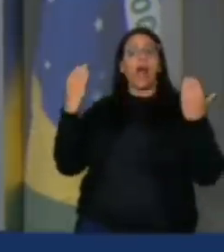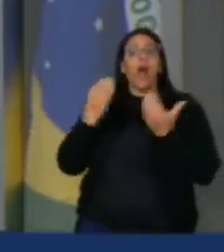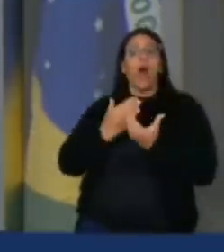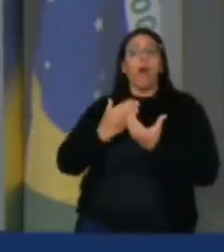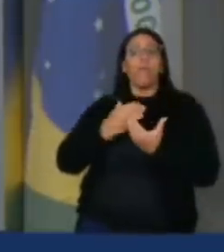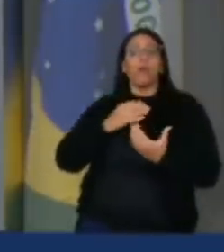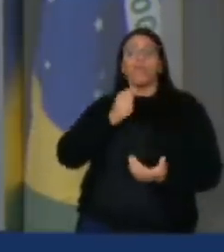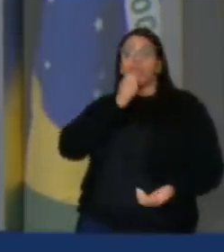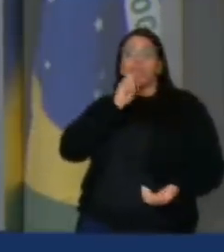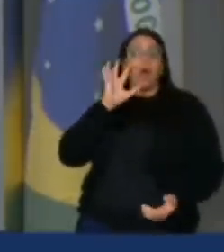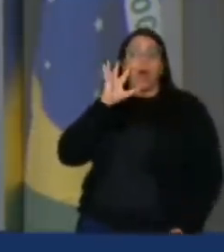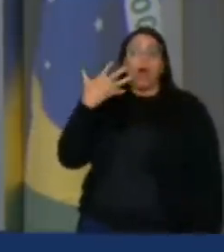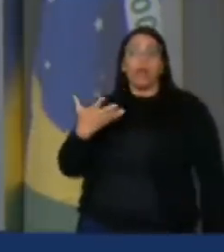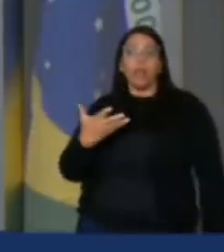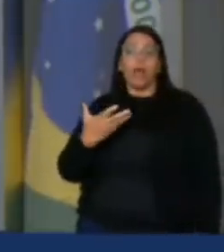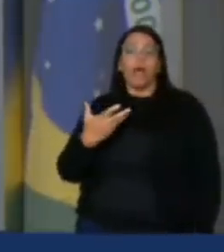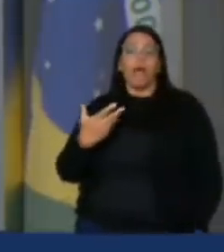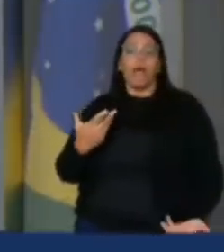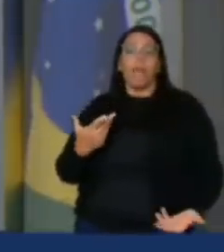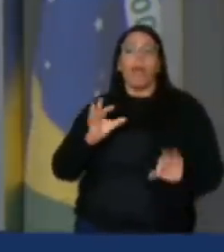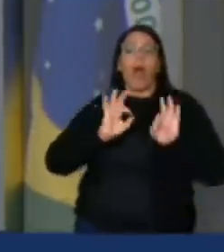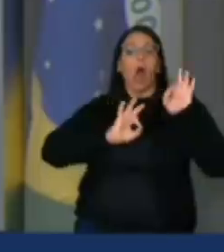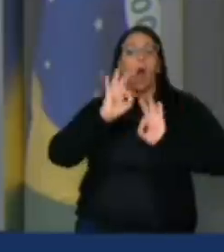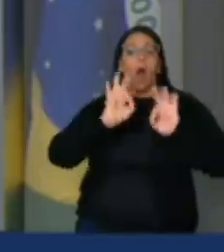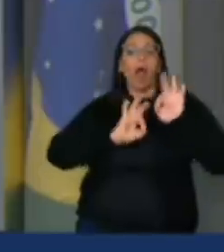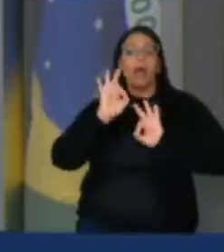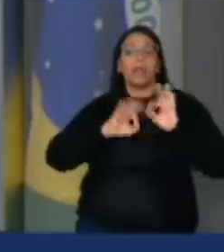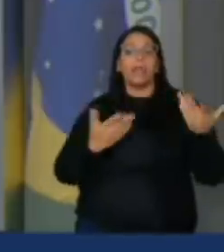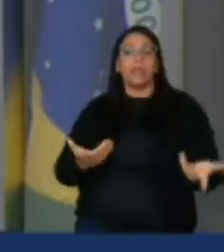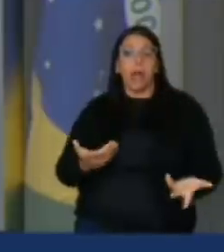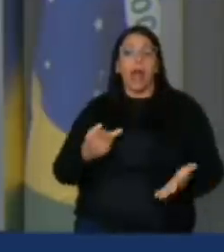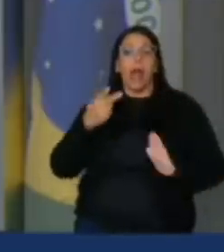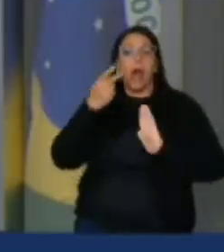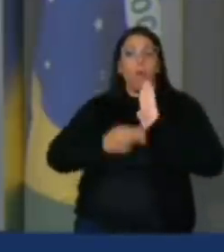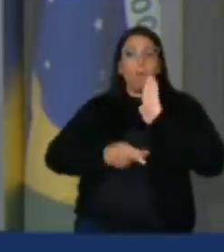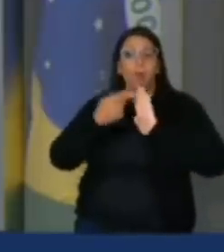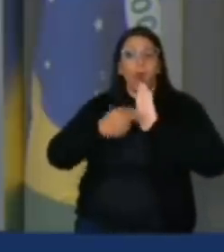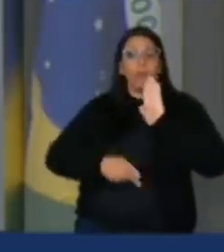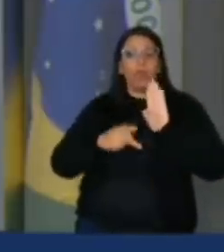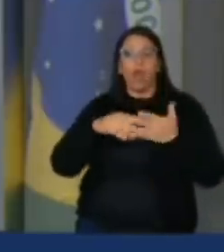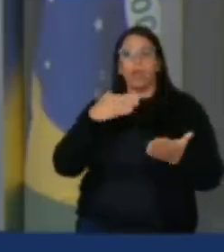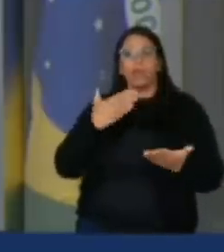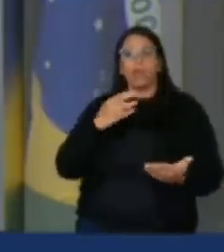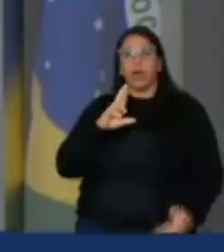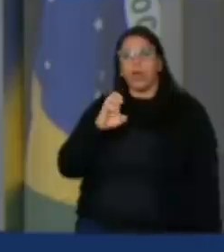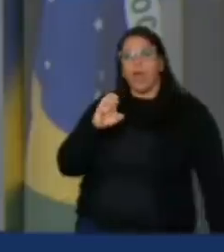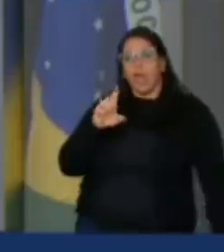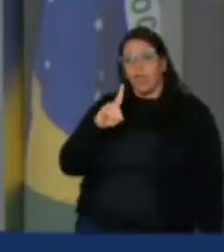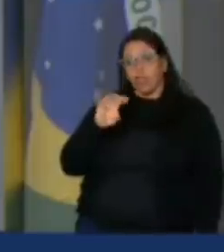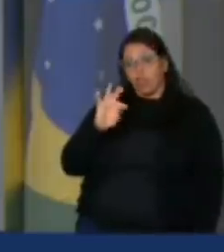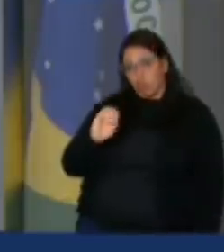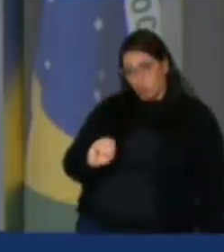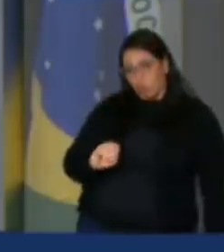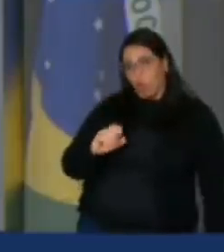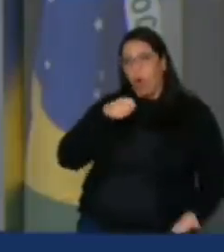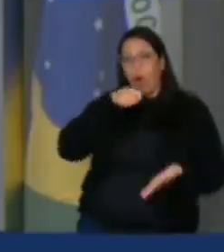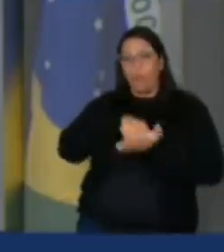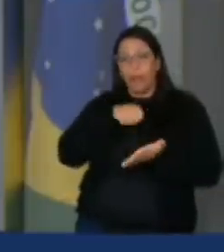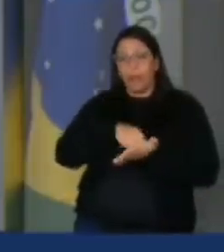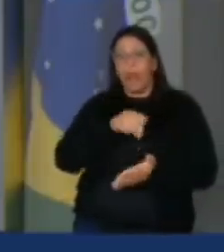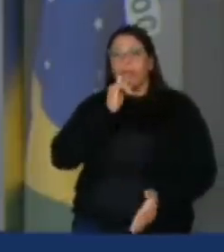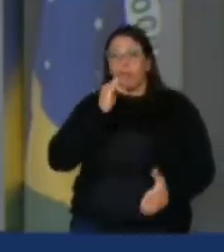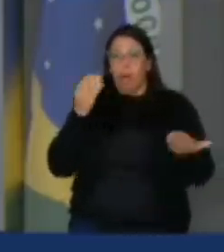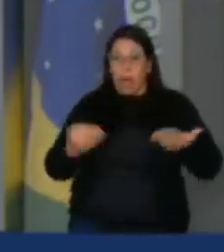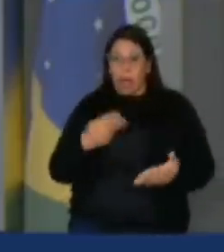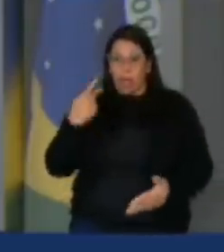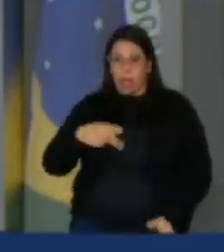como um todo, o Brasil como um todo, para poder regulamentar esse projeto de crédito de carbono no mercado obrigatório. Então, a gente cria um mercado voluntário.